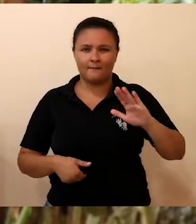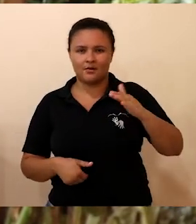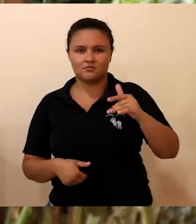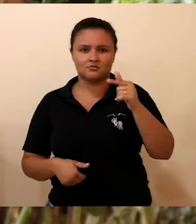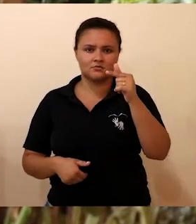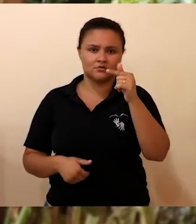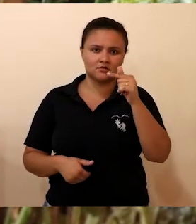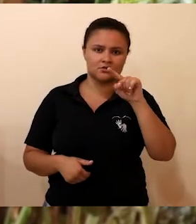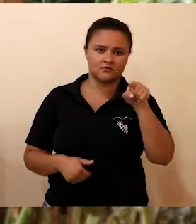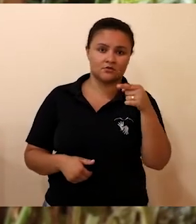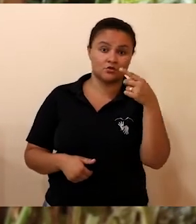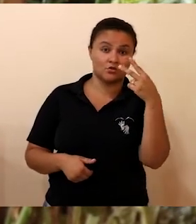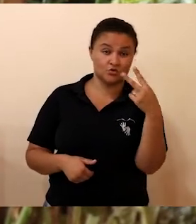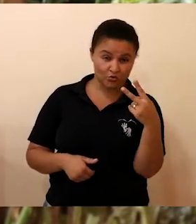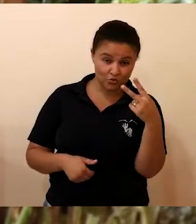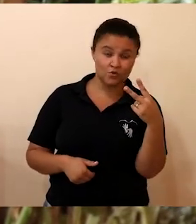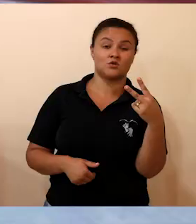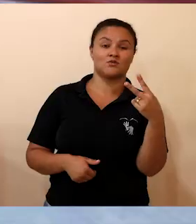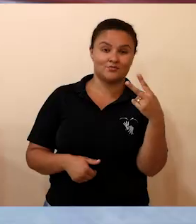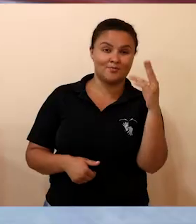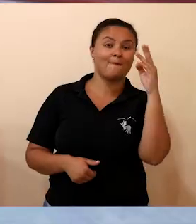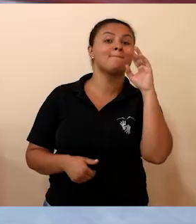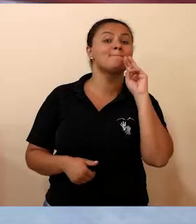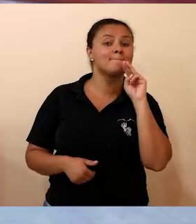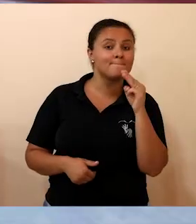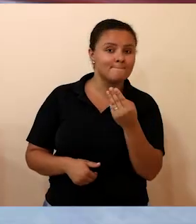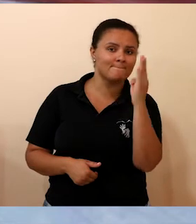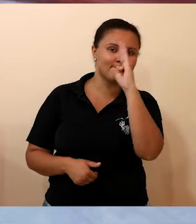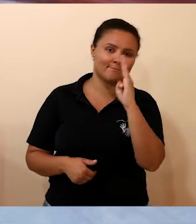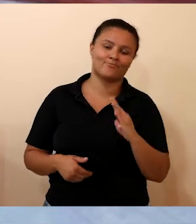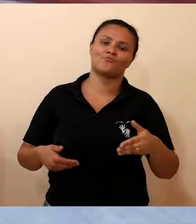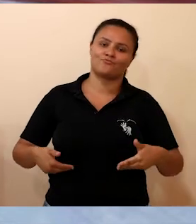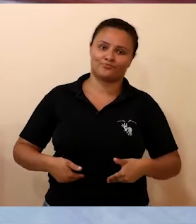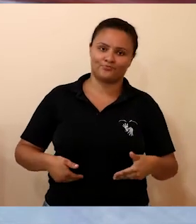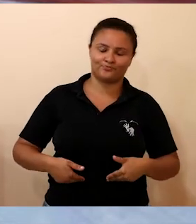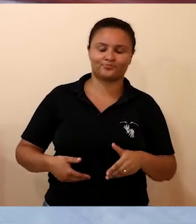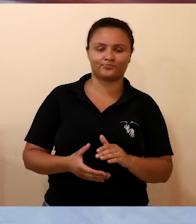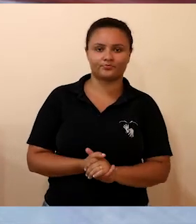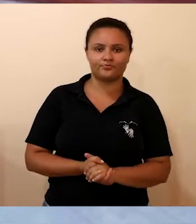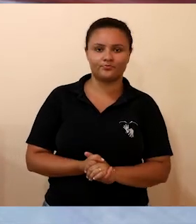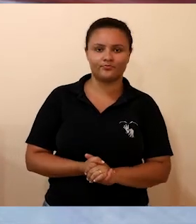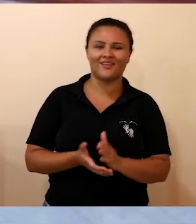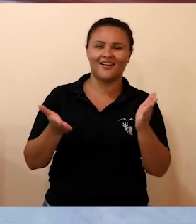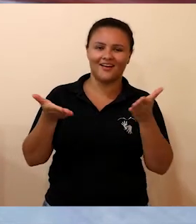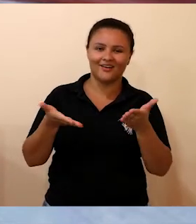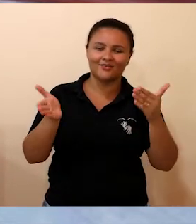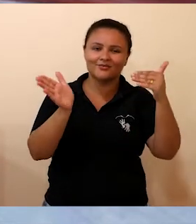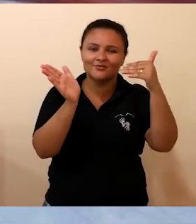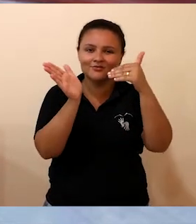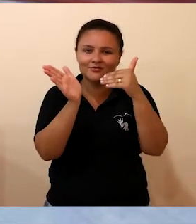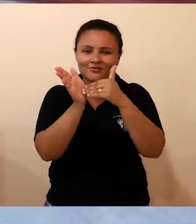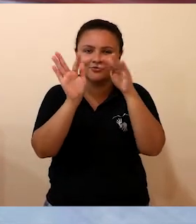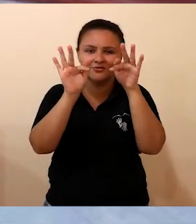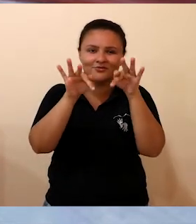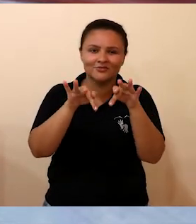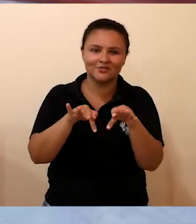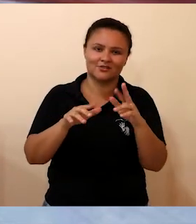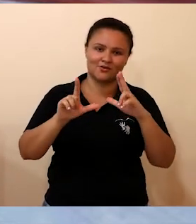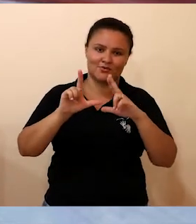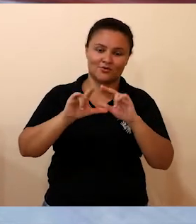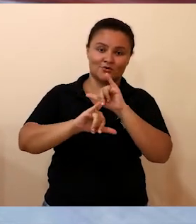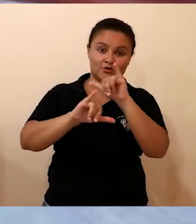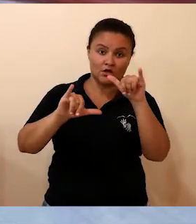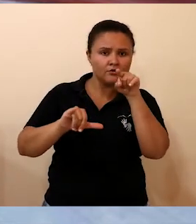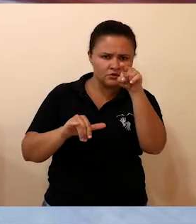chegaram a passar fome. Estamos chegando ao fim dessa edição do Unir Notícias. Você ainda pode participar do nosso